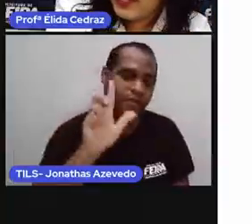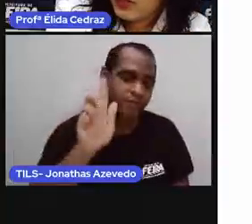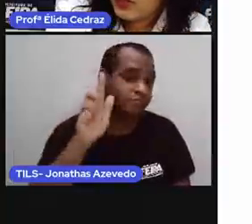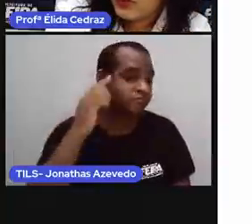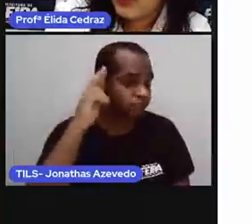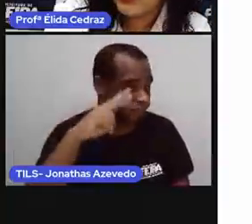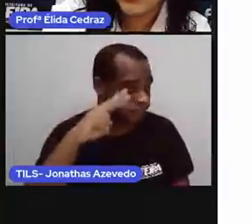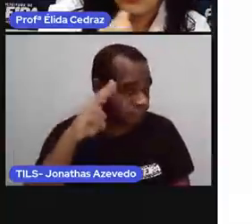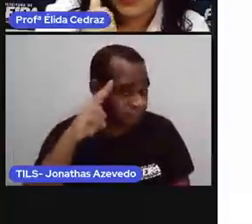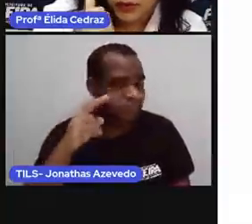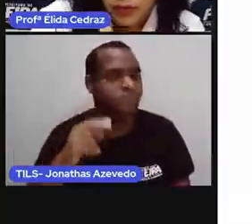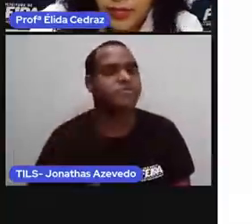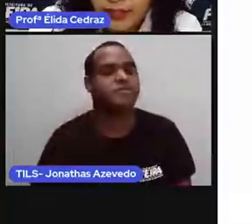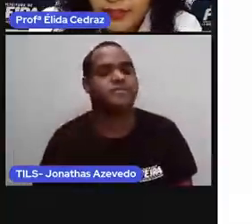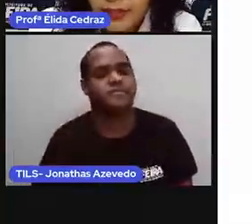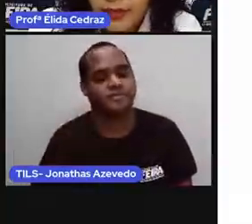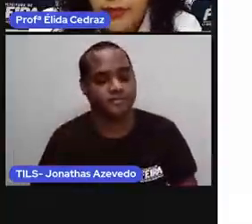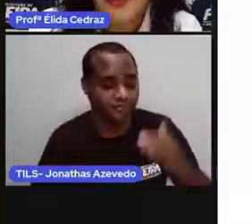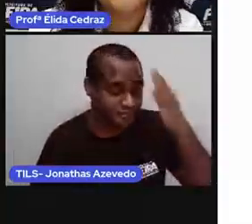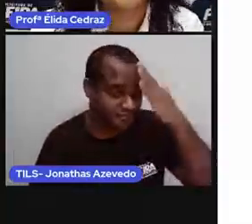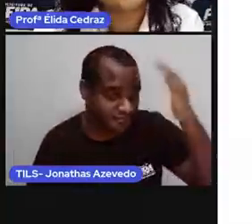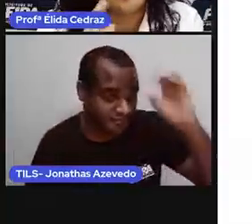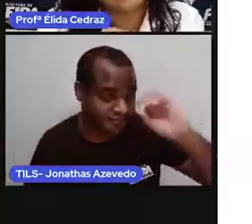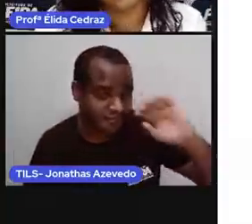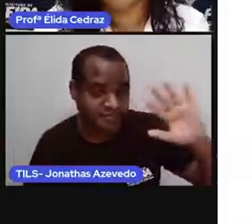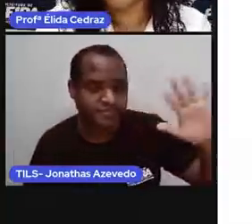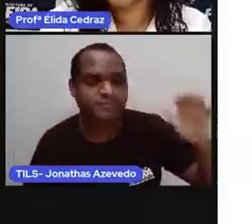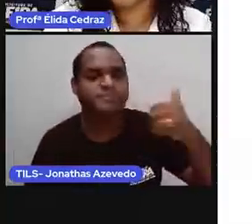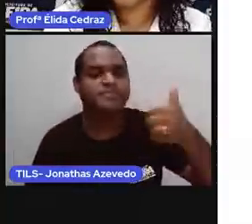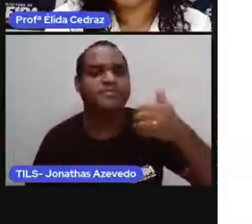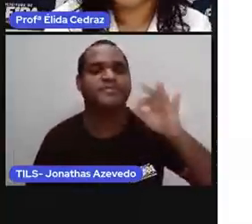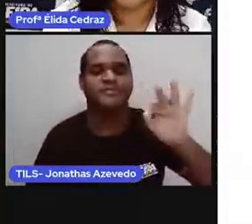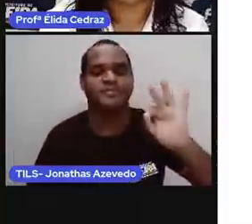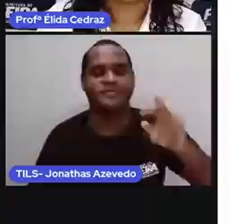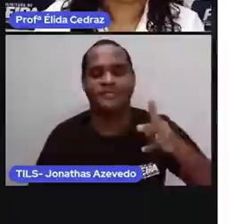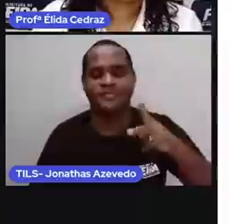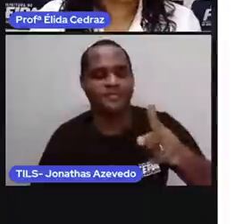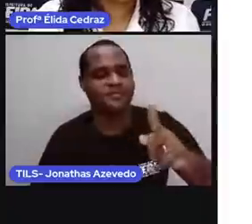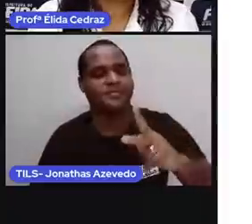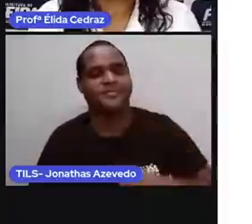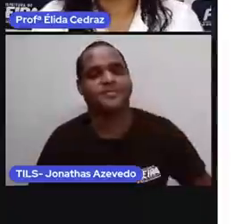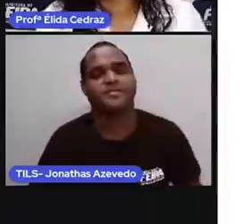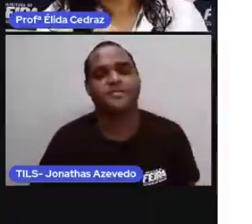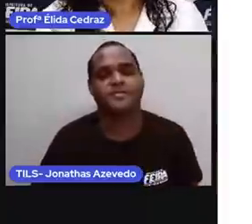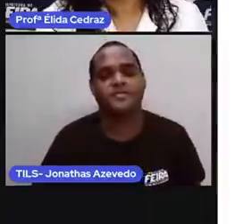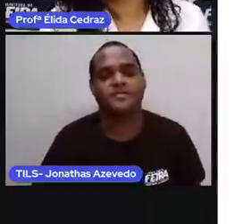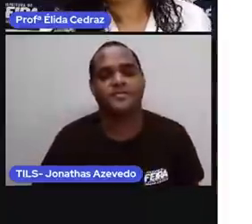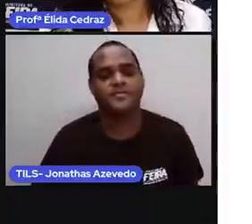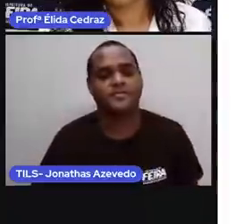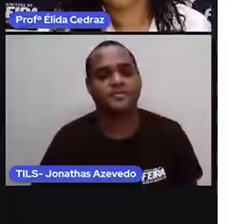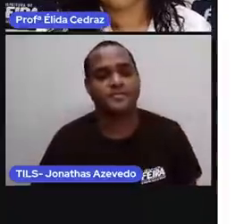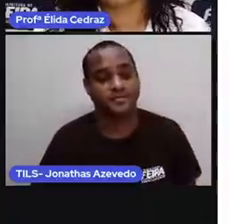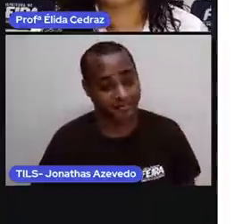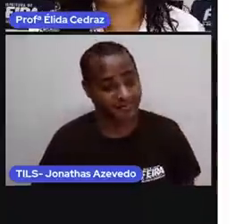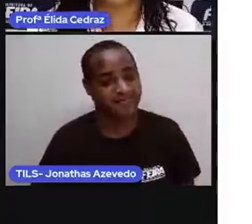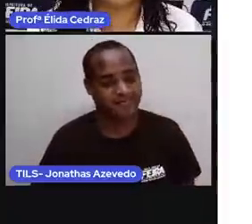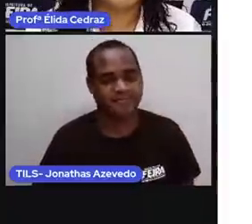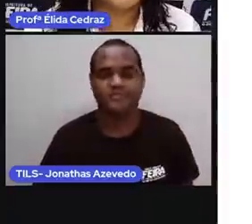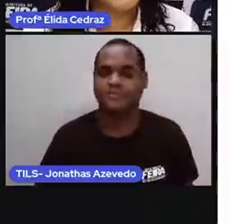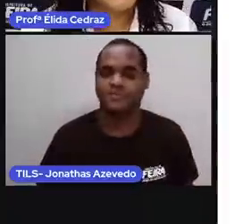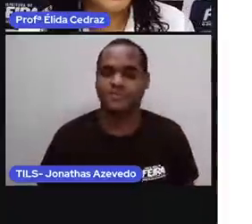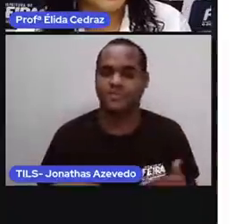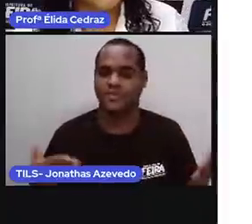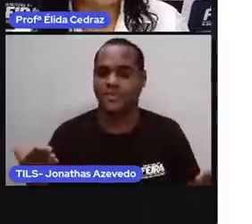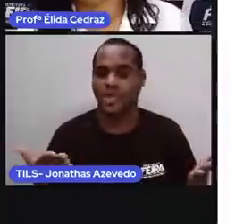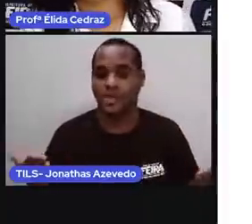quilo. Entendeu? Isso. Vamos continuar. E agora, você